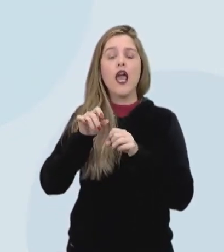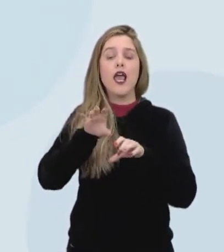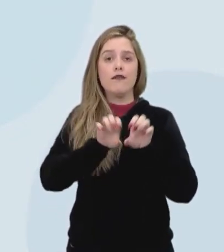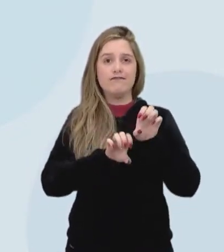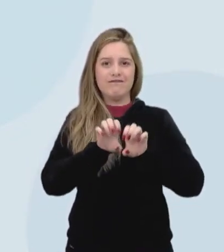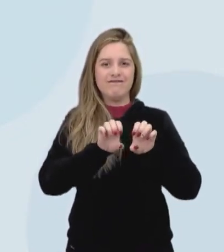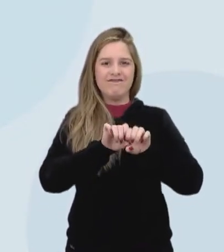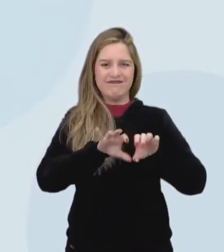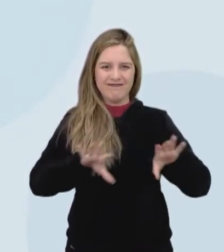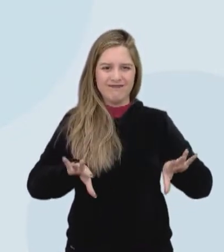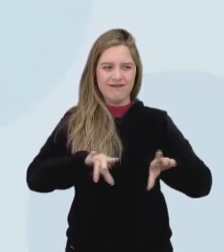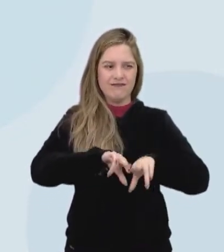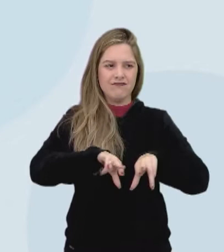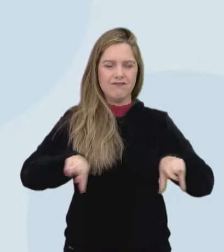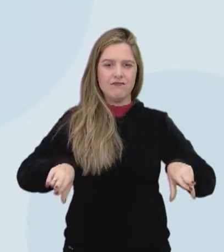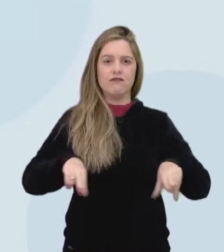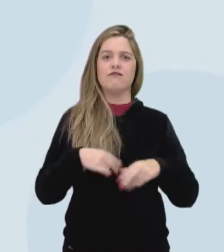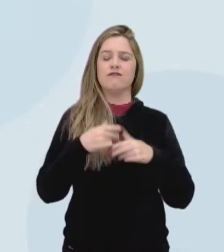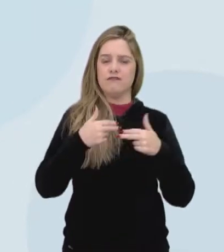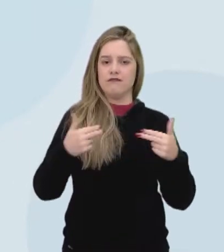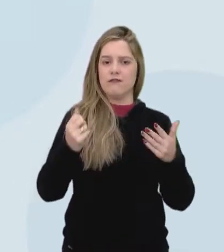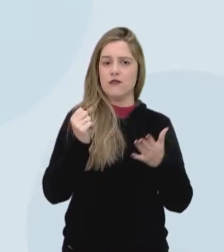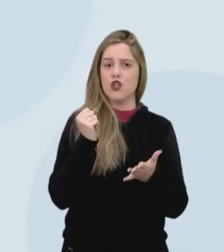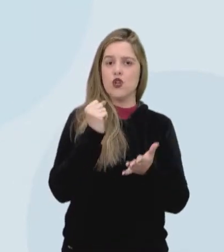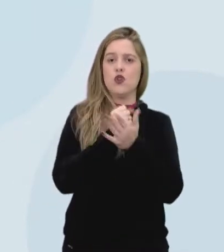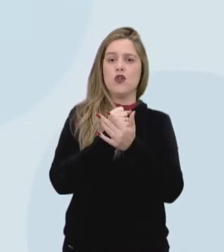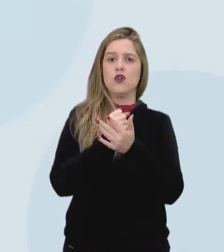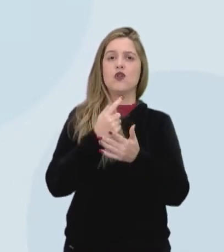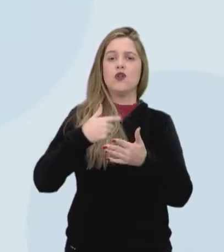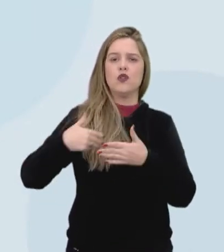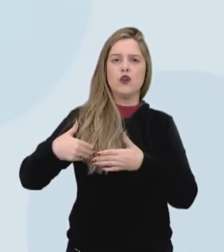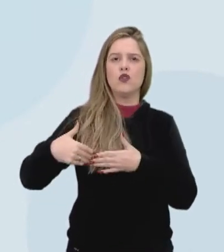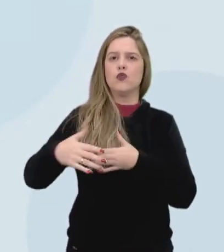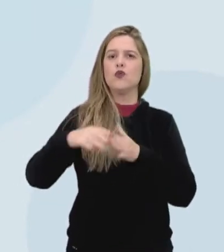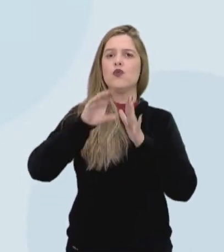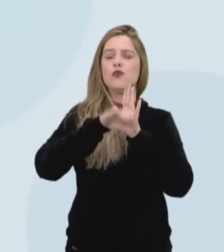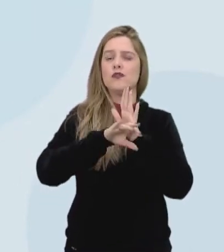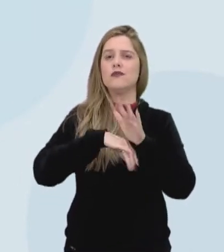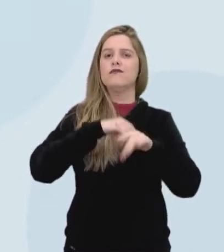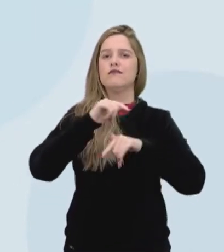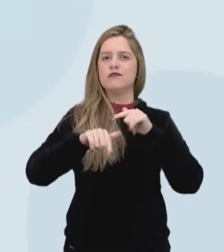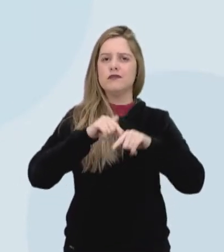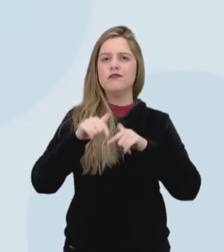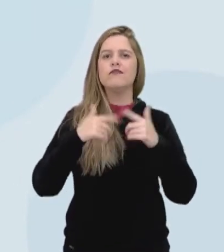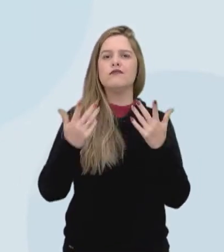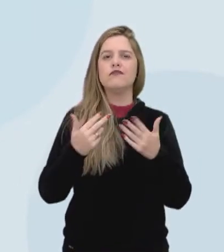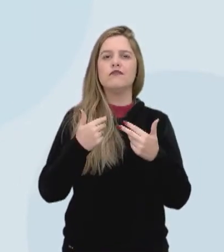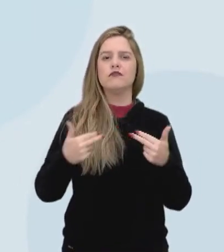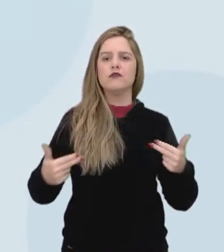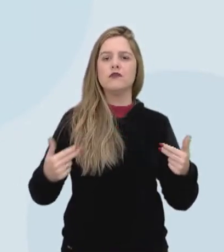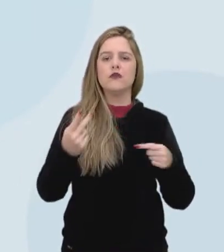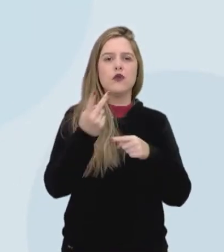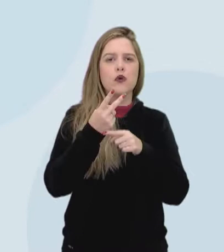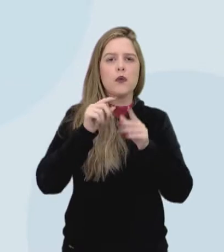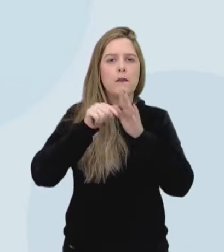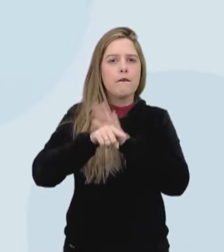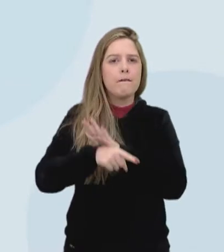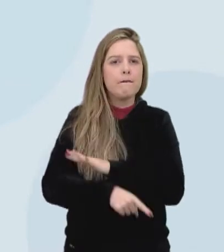entre homem e máquina, a partir do conceito do trabalho, ela sofre profunda